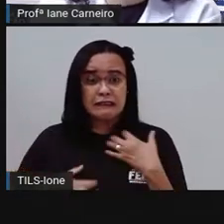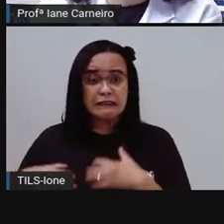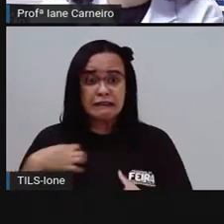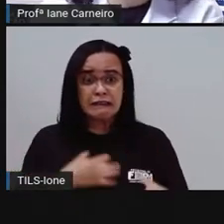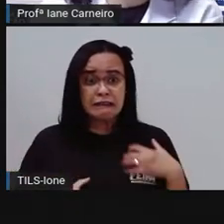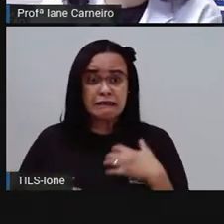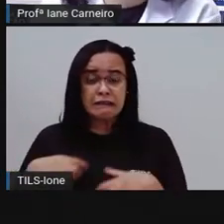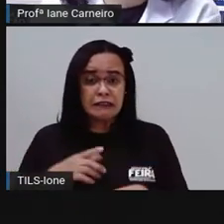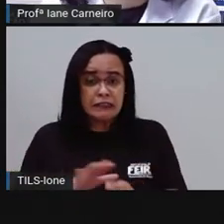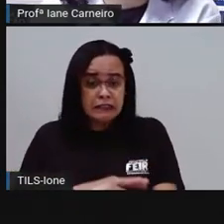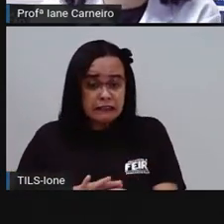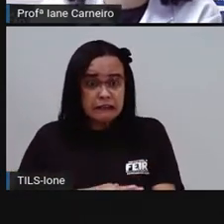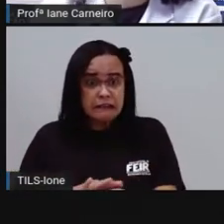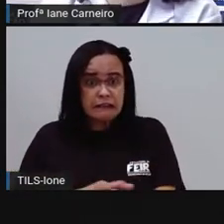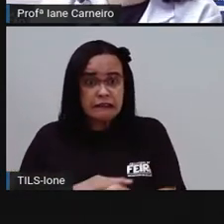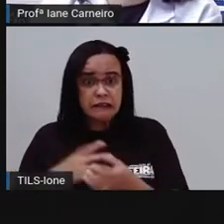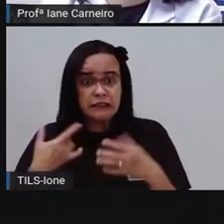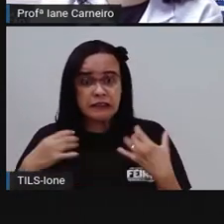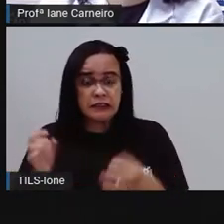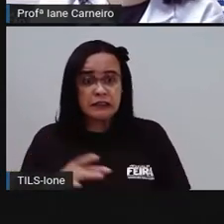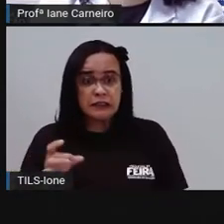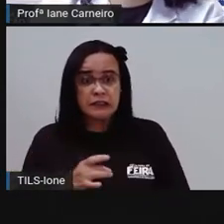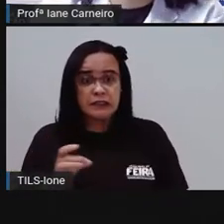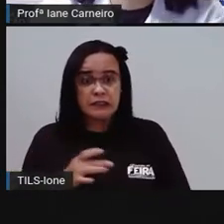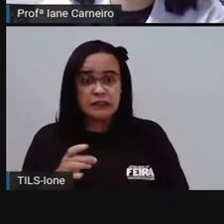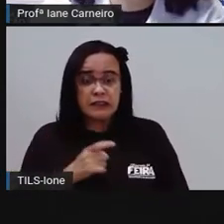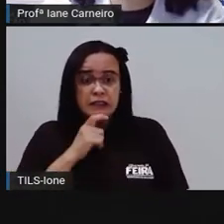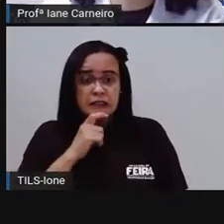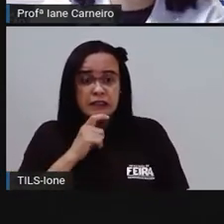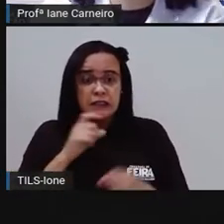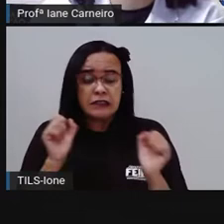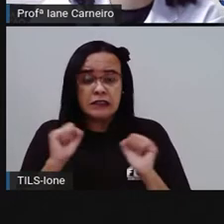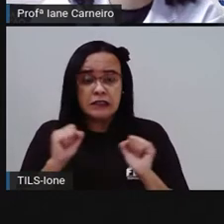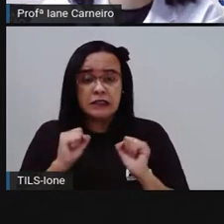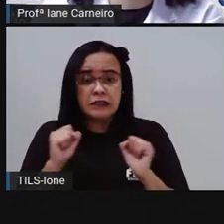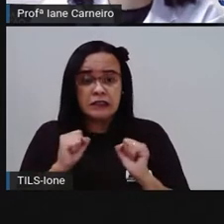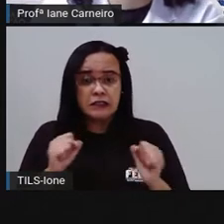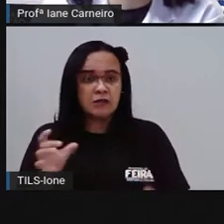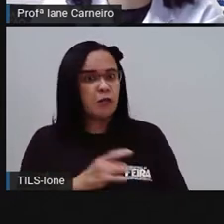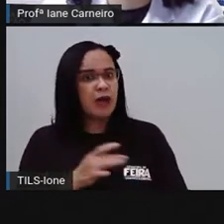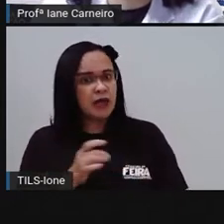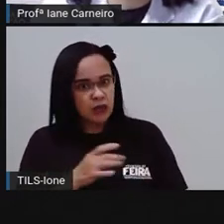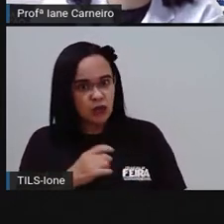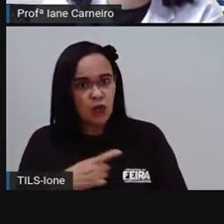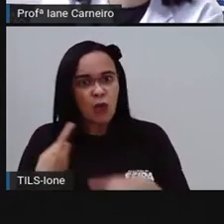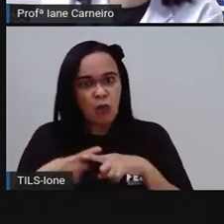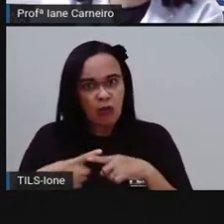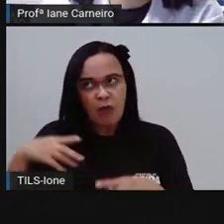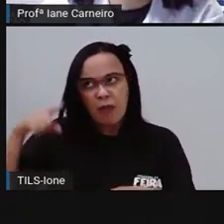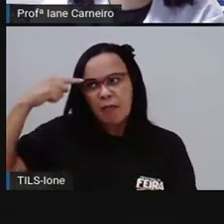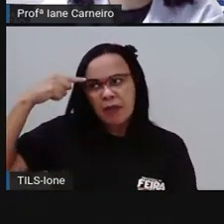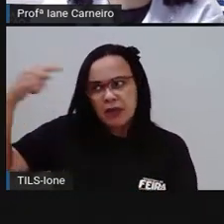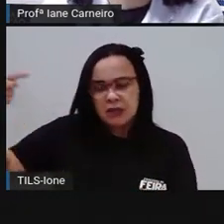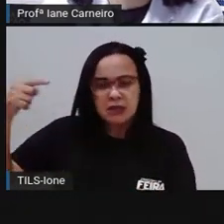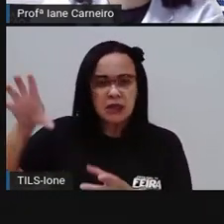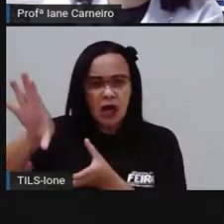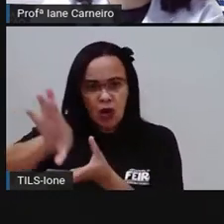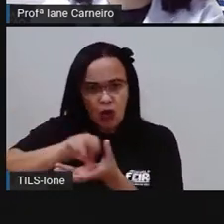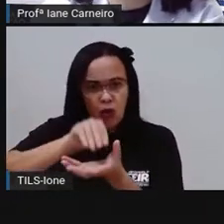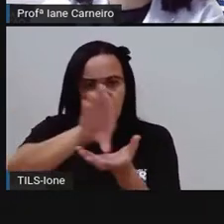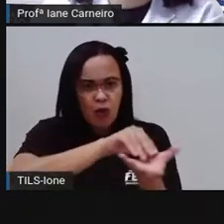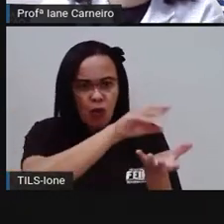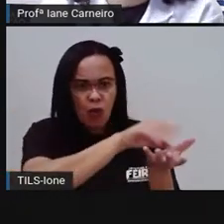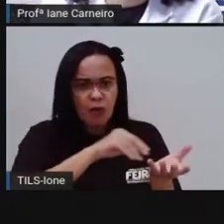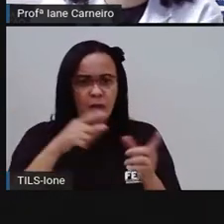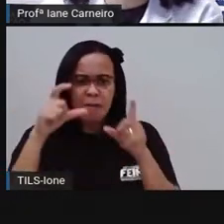arrepios e calafrios. Só de pensar que teria que copiar um monte de palavras do